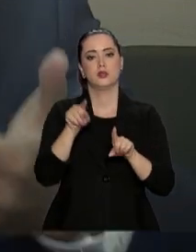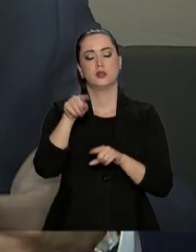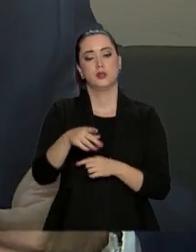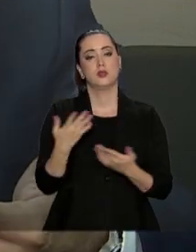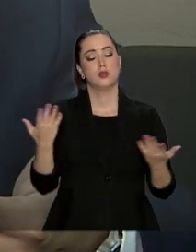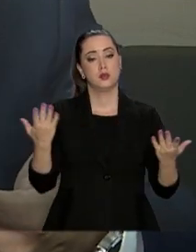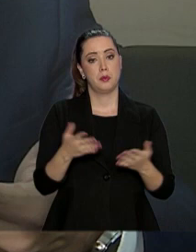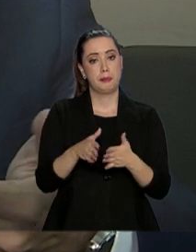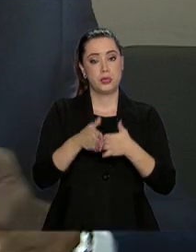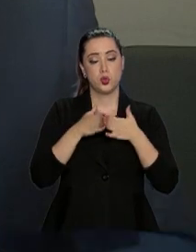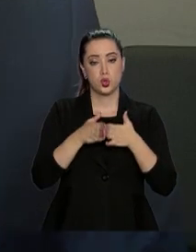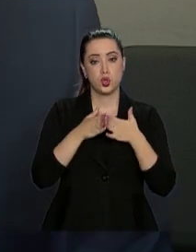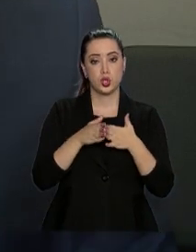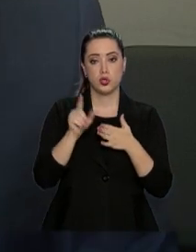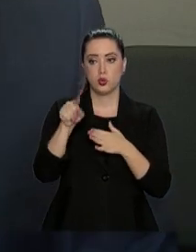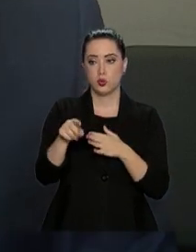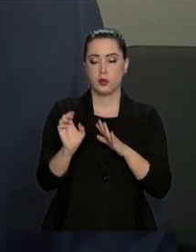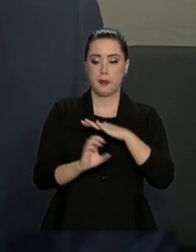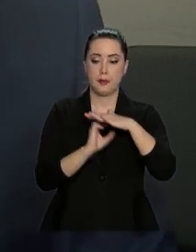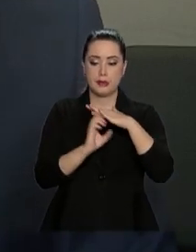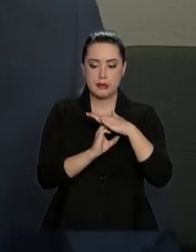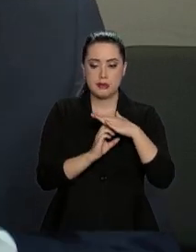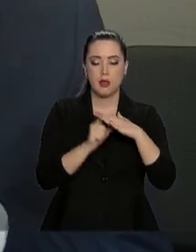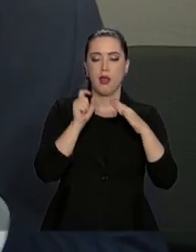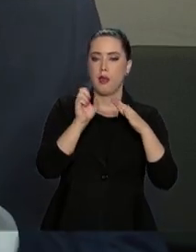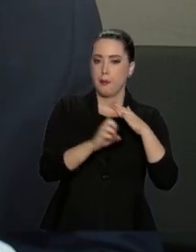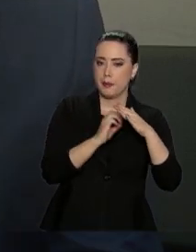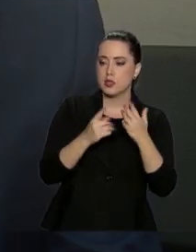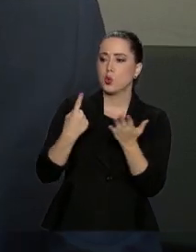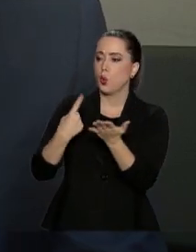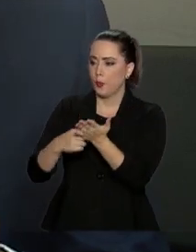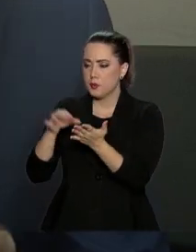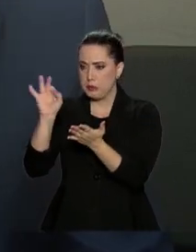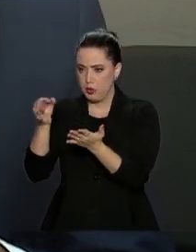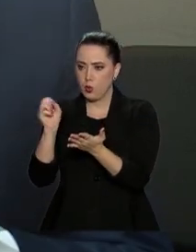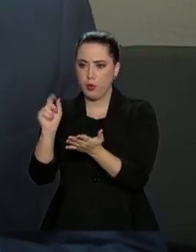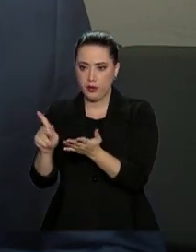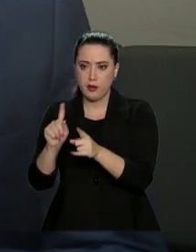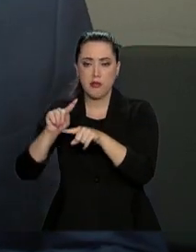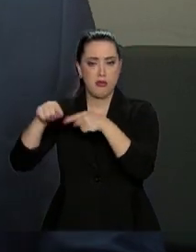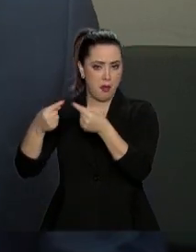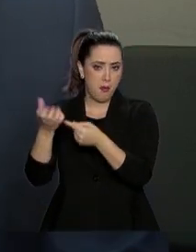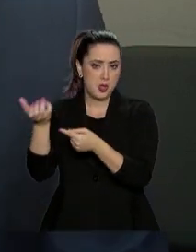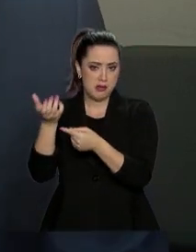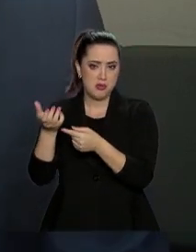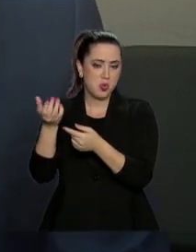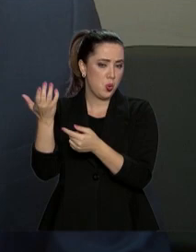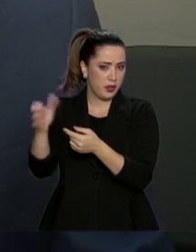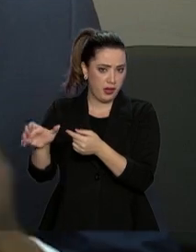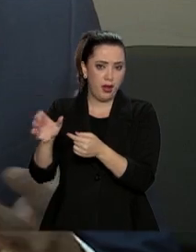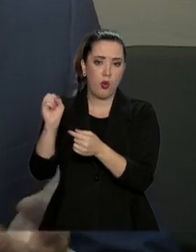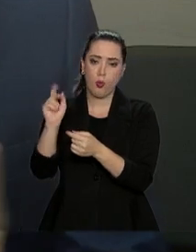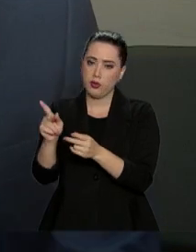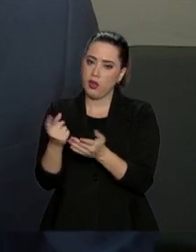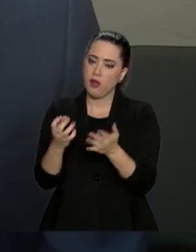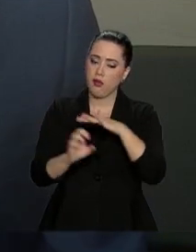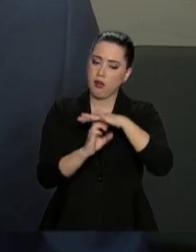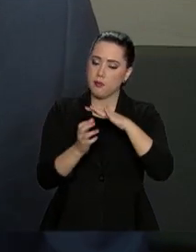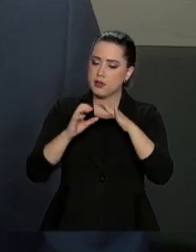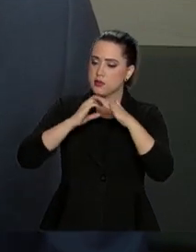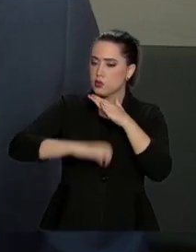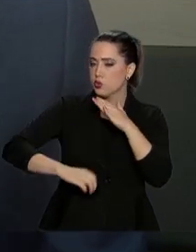feito o pedido para a concessionária, a concessionária instala e logo depois ela retira sem